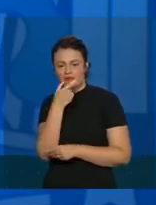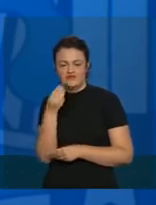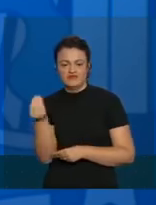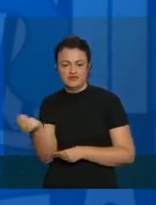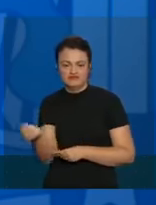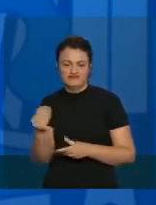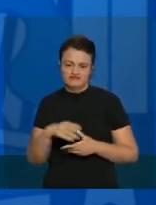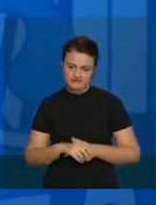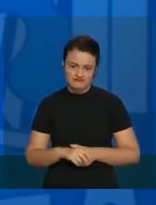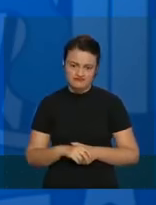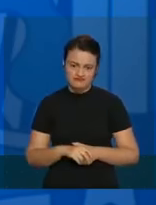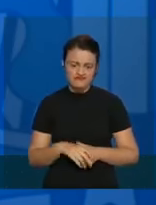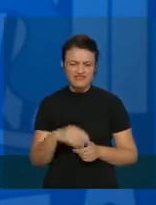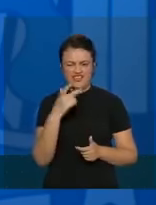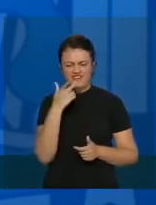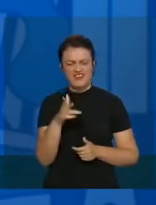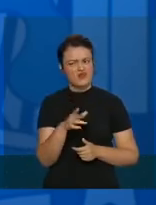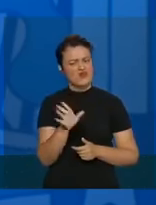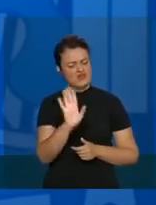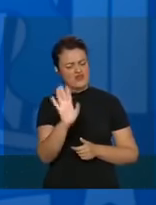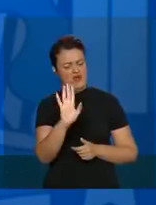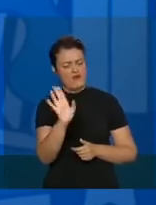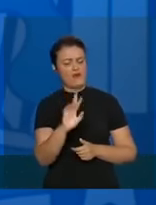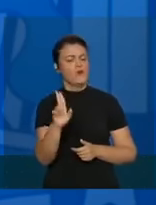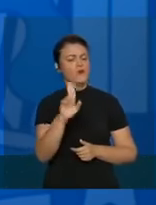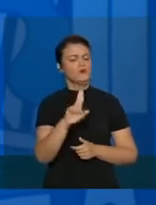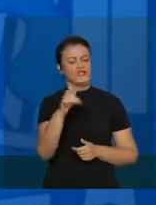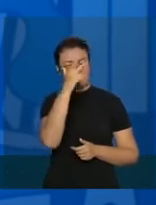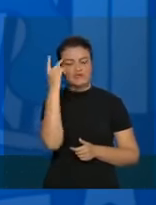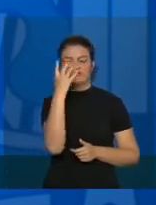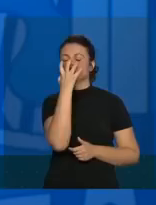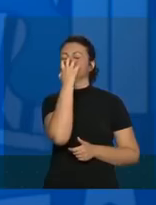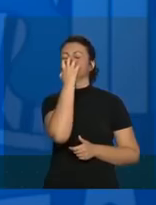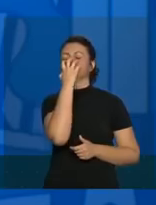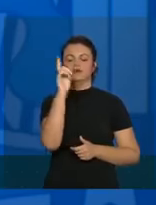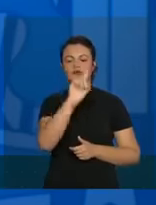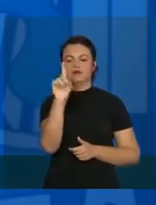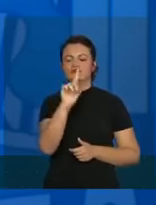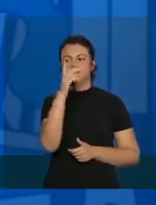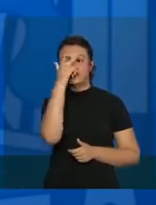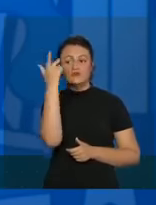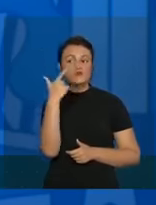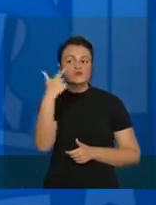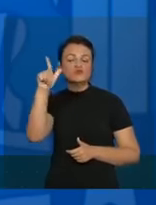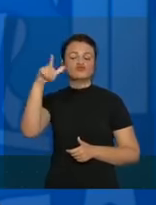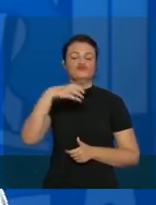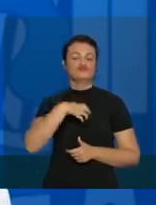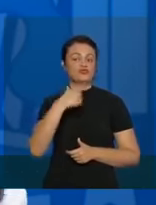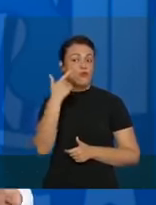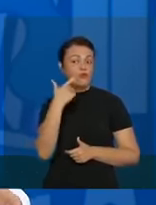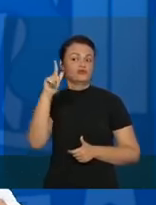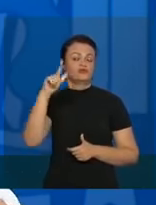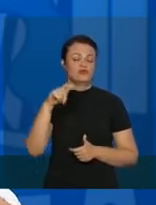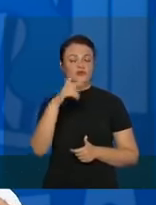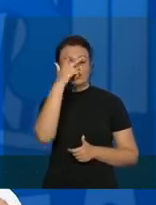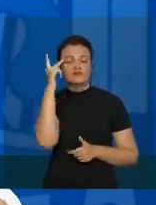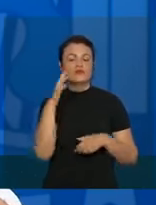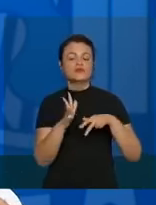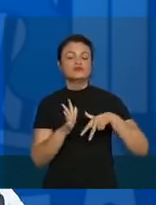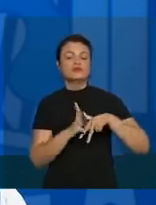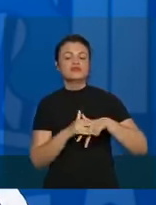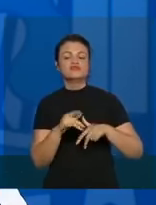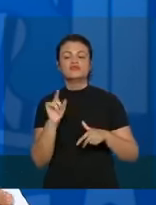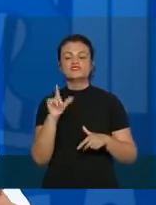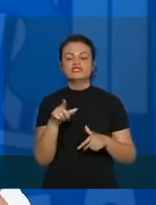Depois, falaram assim, não, não vamos usar só no pessoal que está entubado. Vamos usar também no paciente que